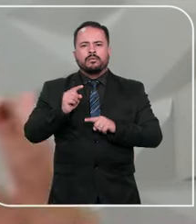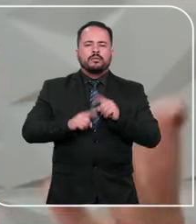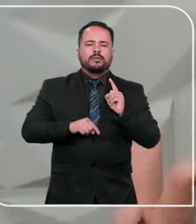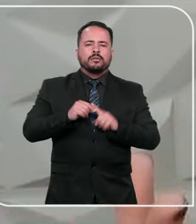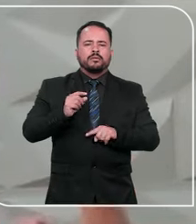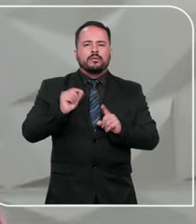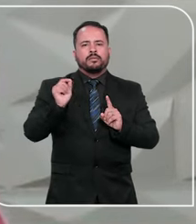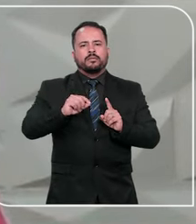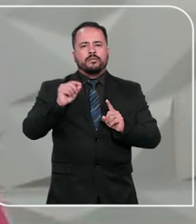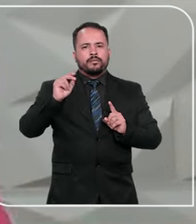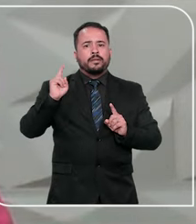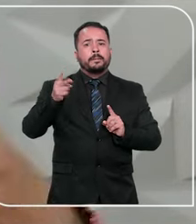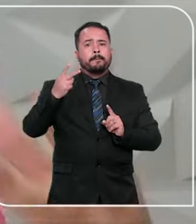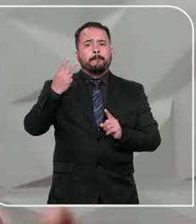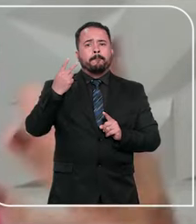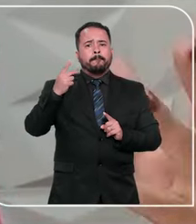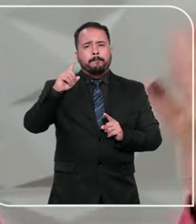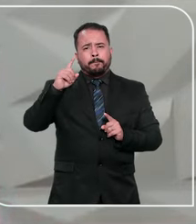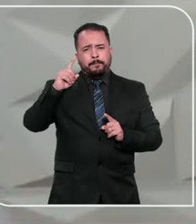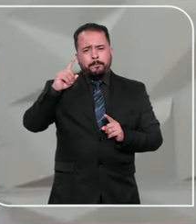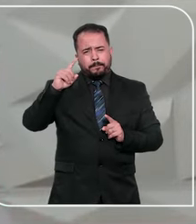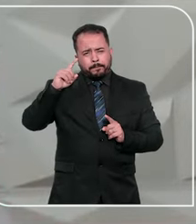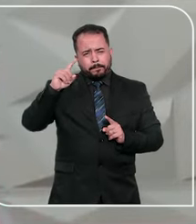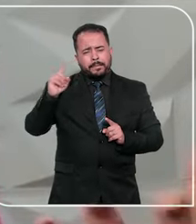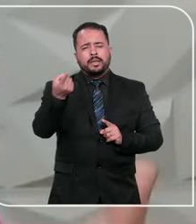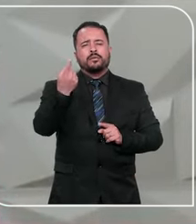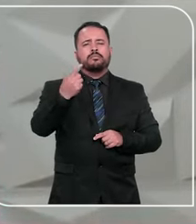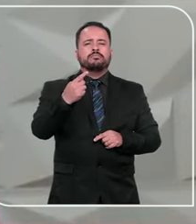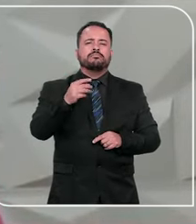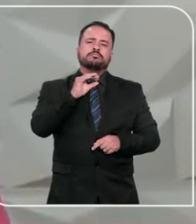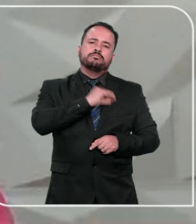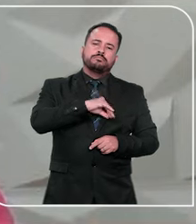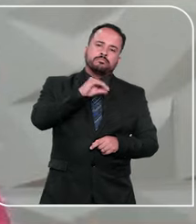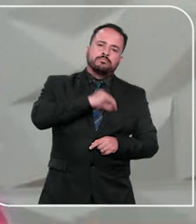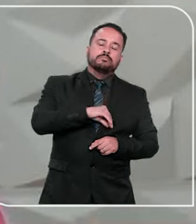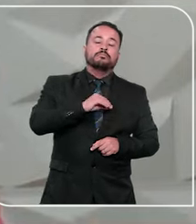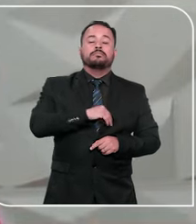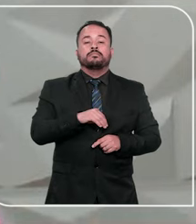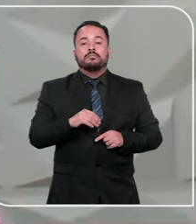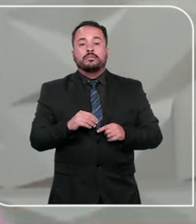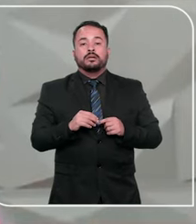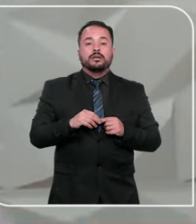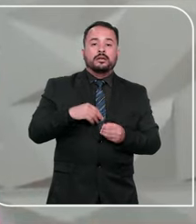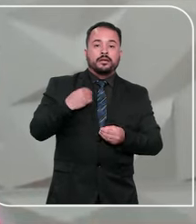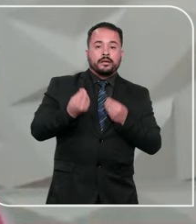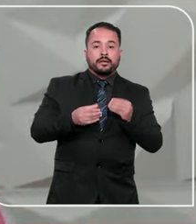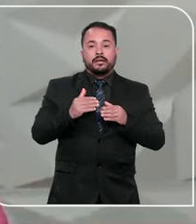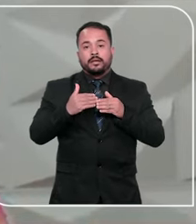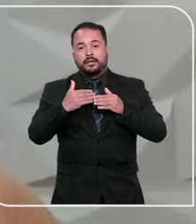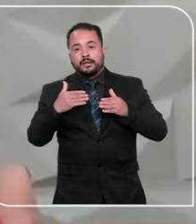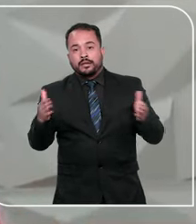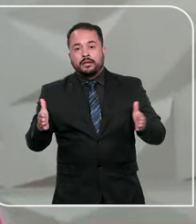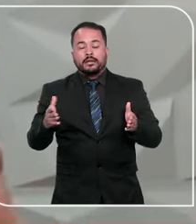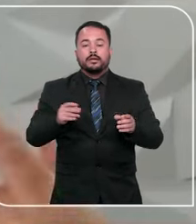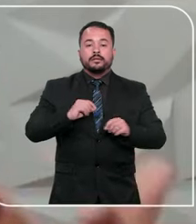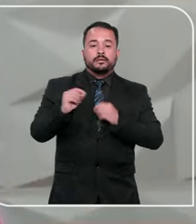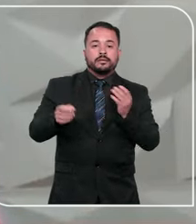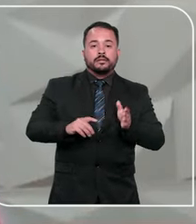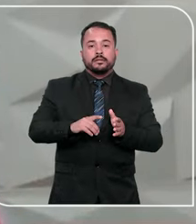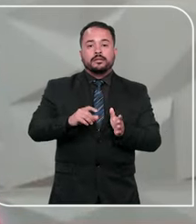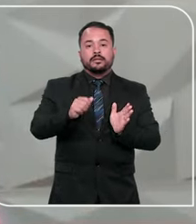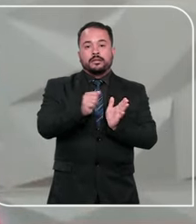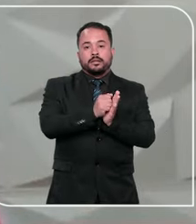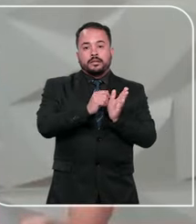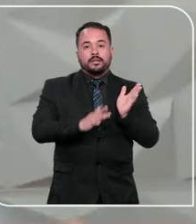que ter no máximo o valor de mil salários mínimos. Com isso, no ato de pedido de abertura, você já declara, nas